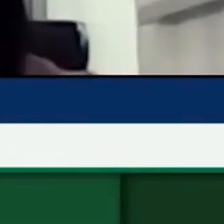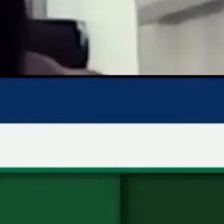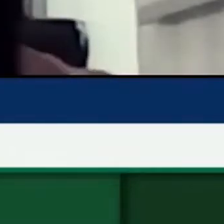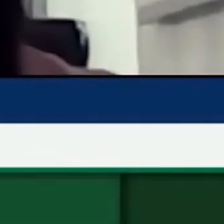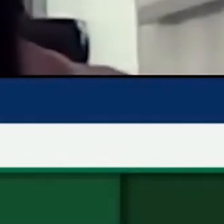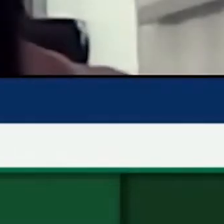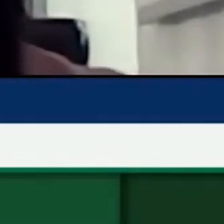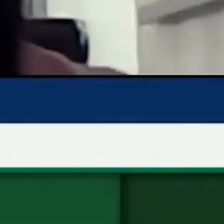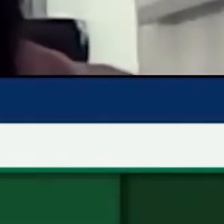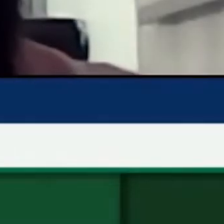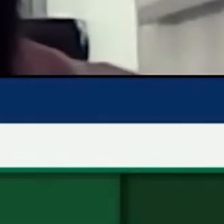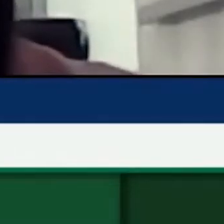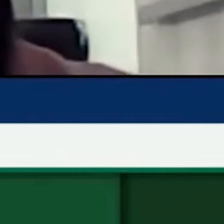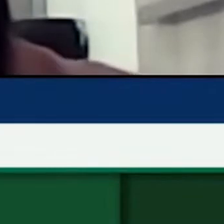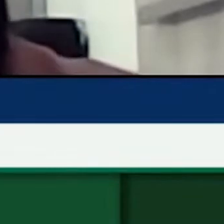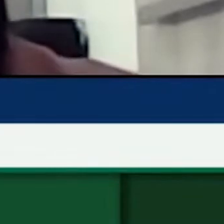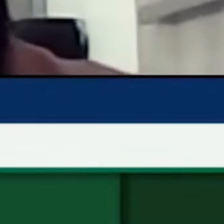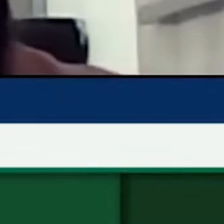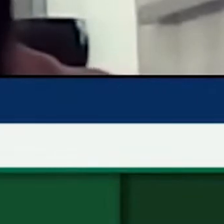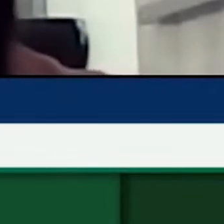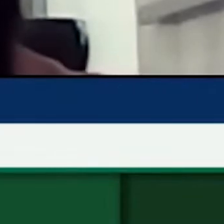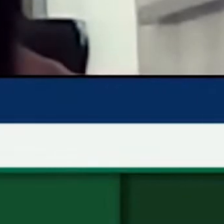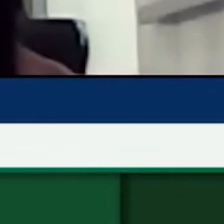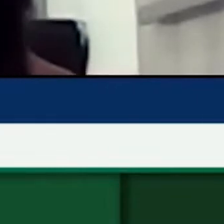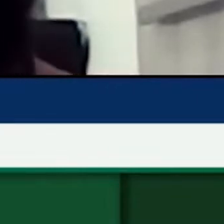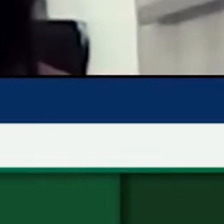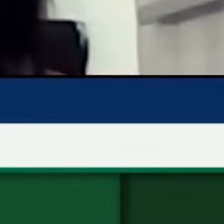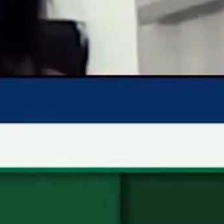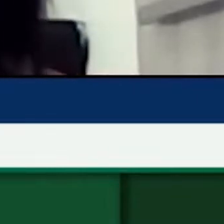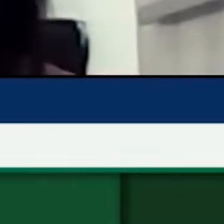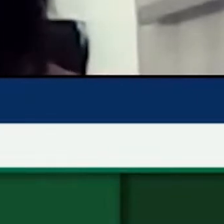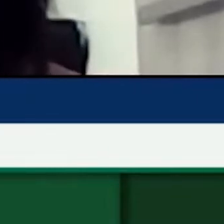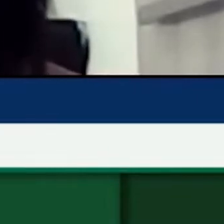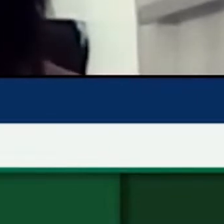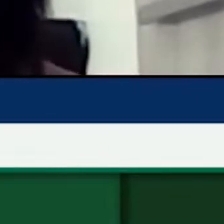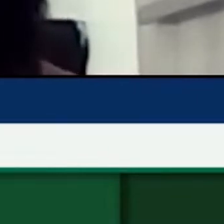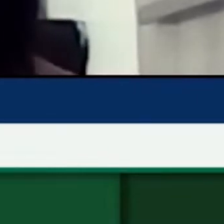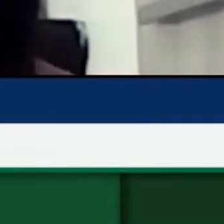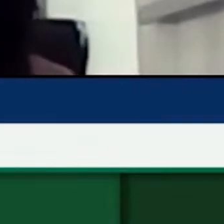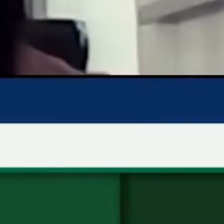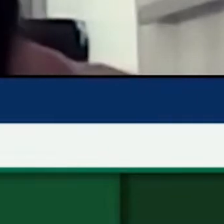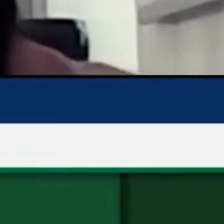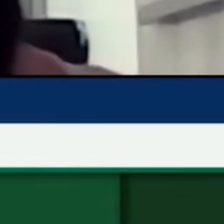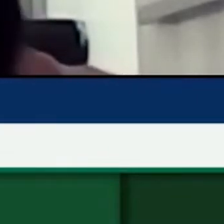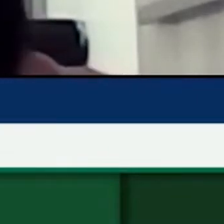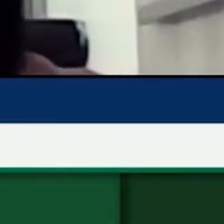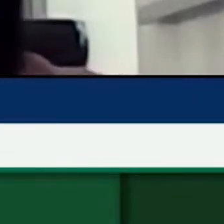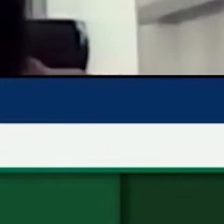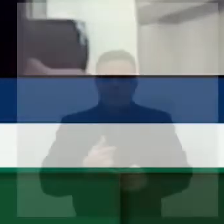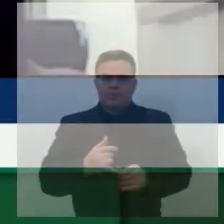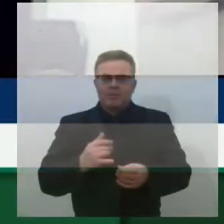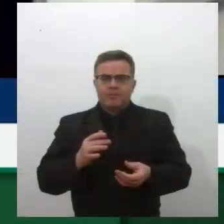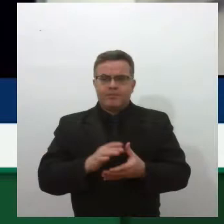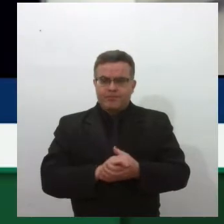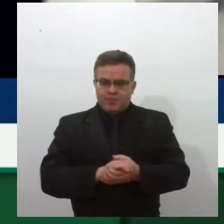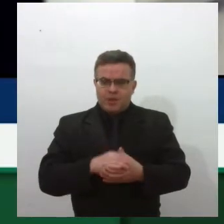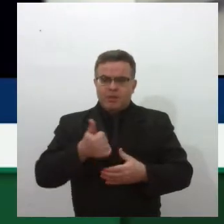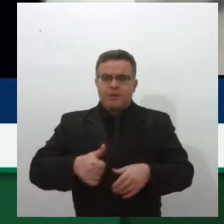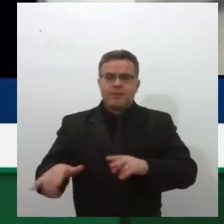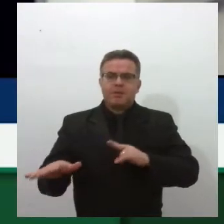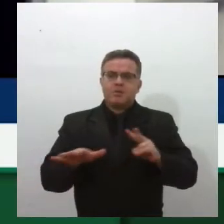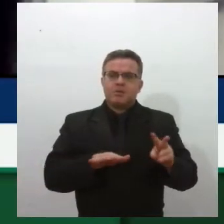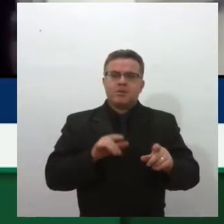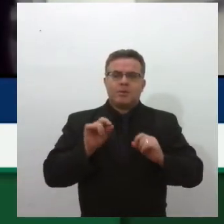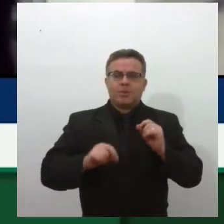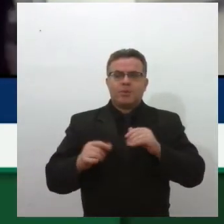No final de julho, começo de agosto, eu comecei, retornei ao meu trabalho, minhas atividades. Na primeira semana, foi muito bem